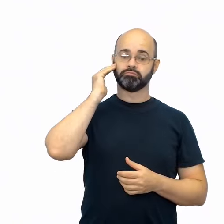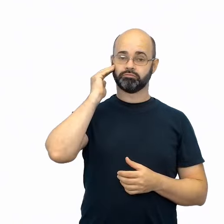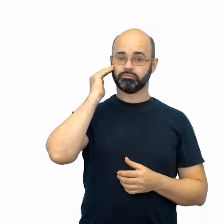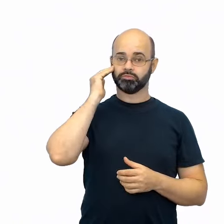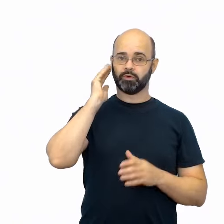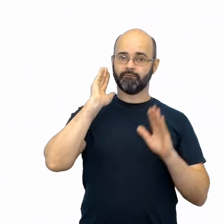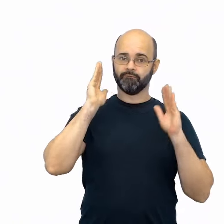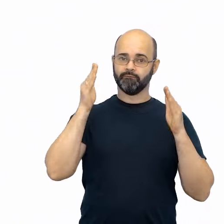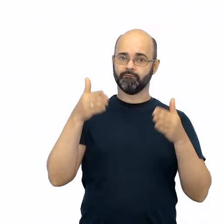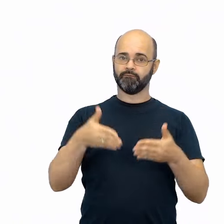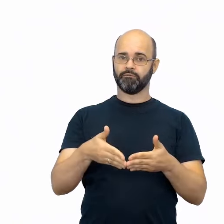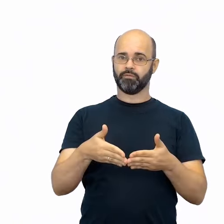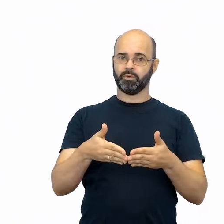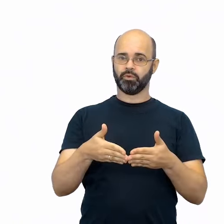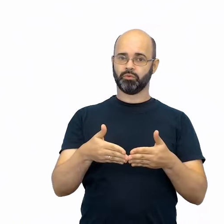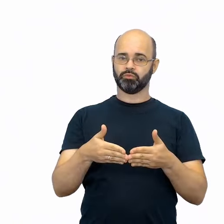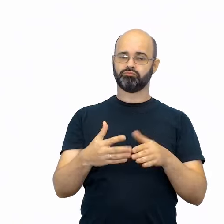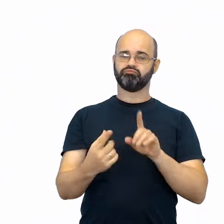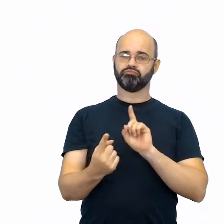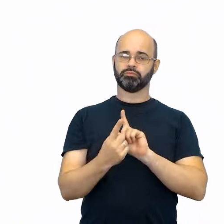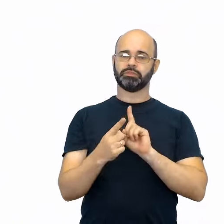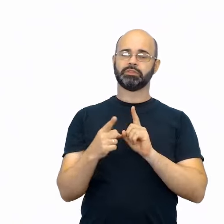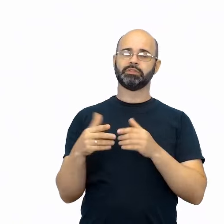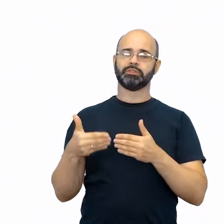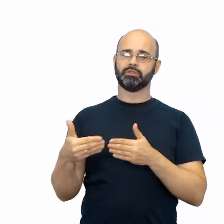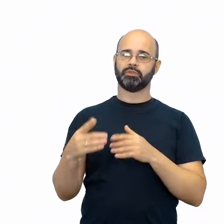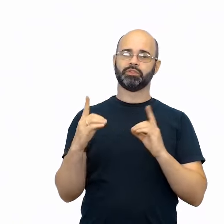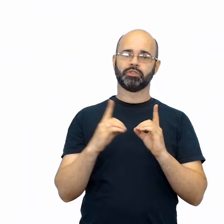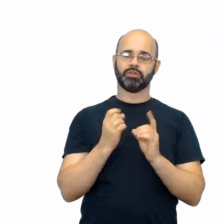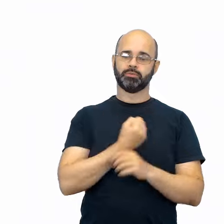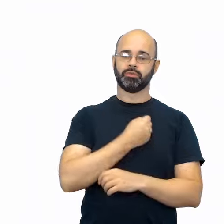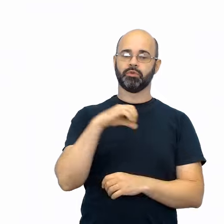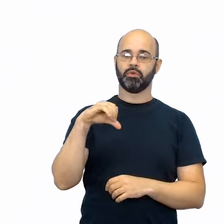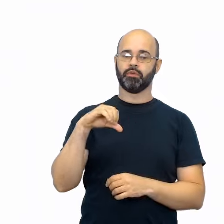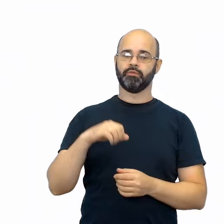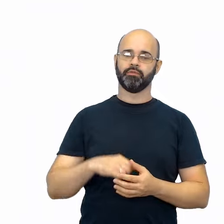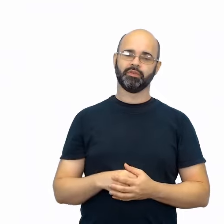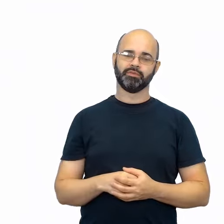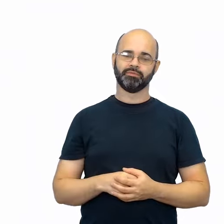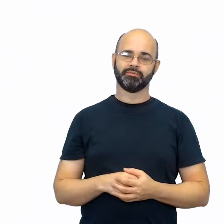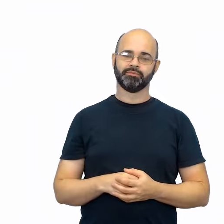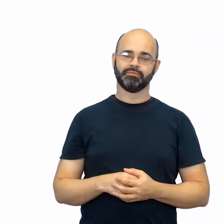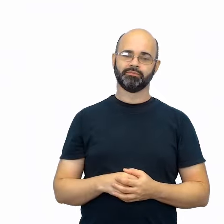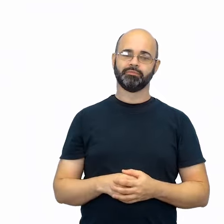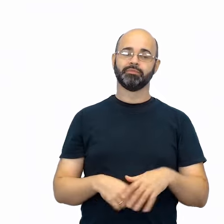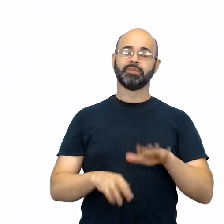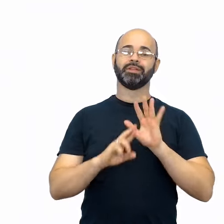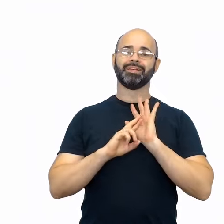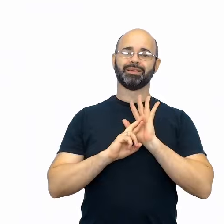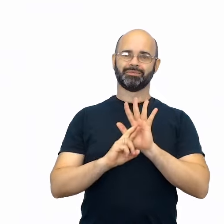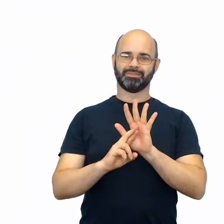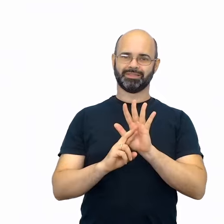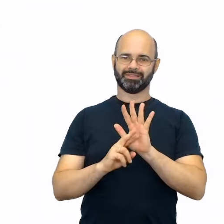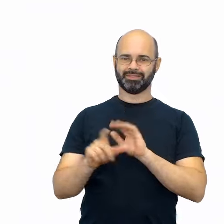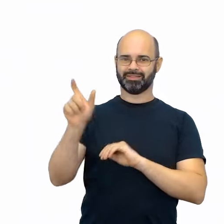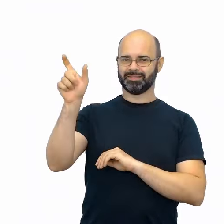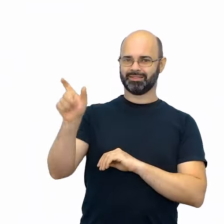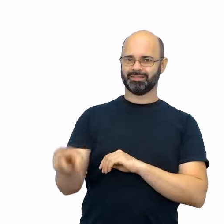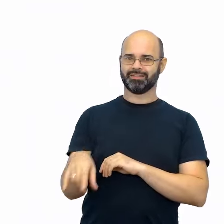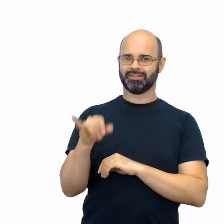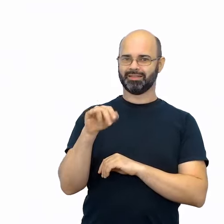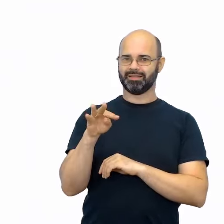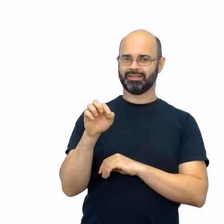formativo das sequências didáticas, número 9. A importância da representação do interlocutor,